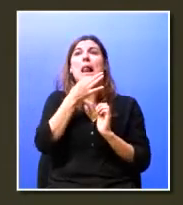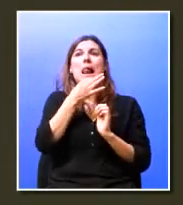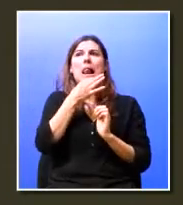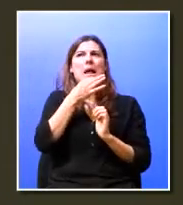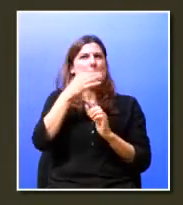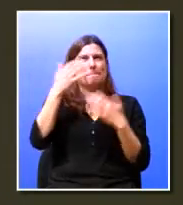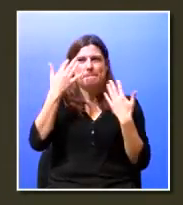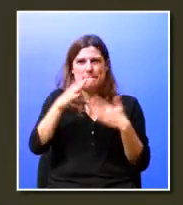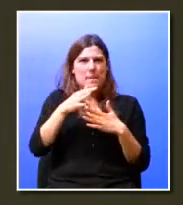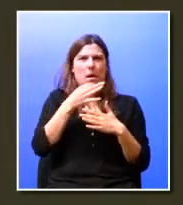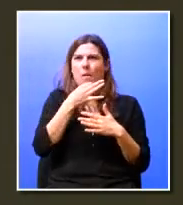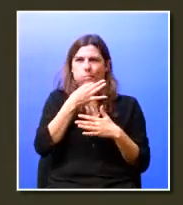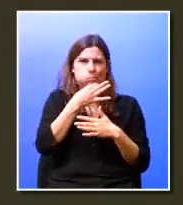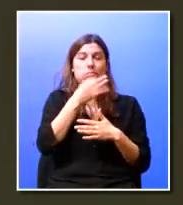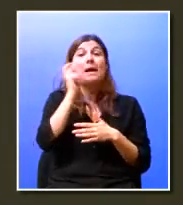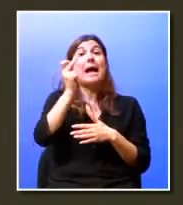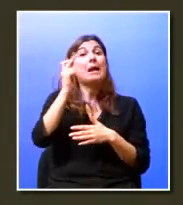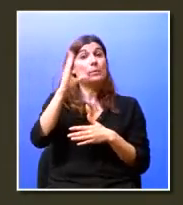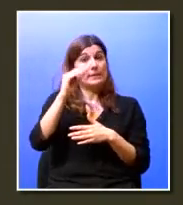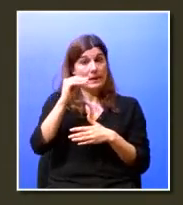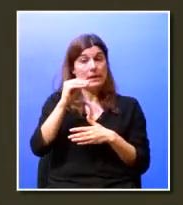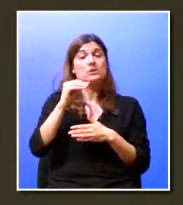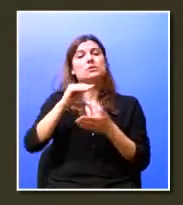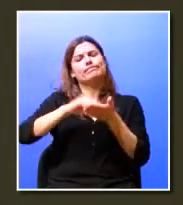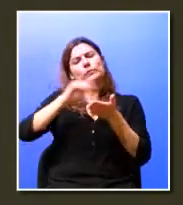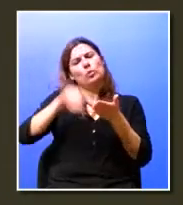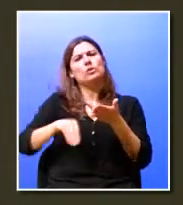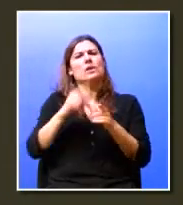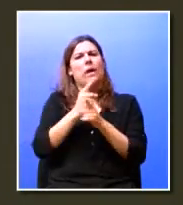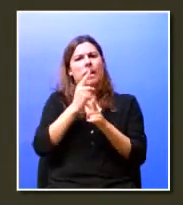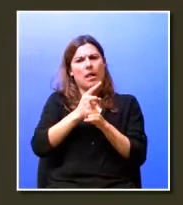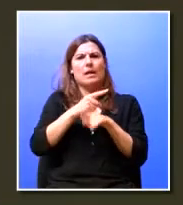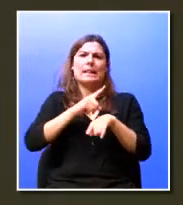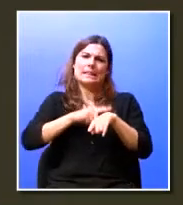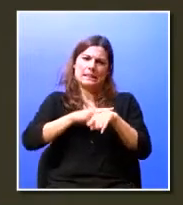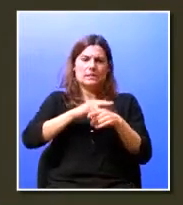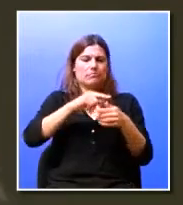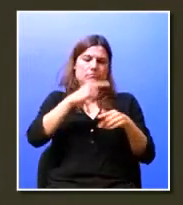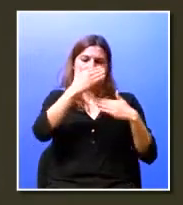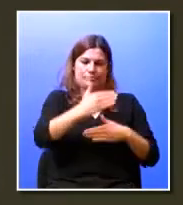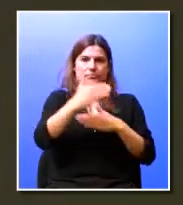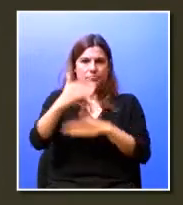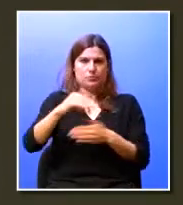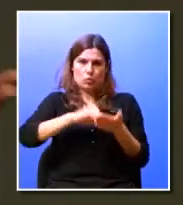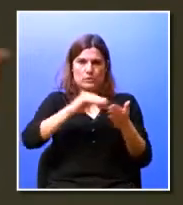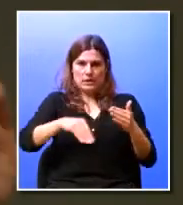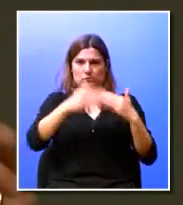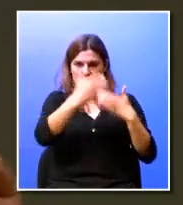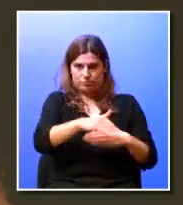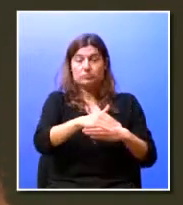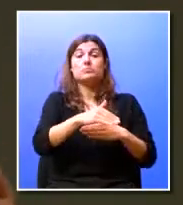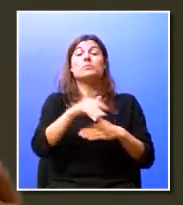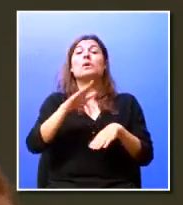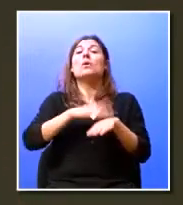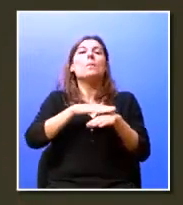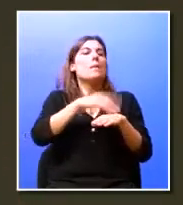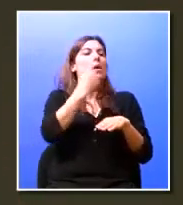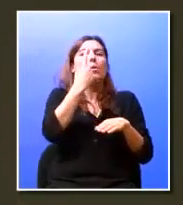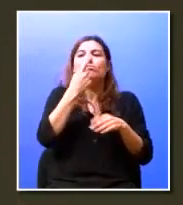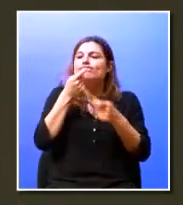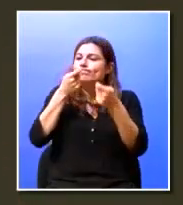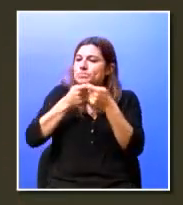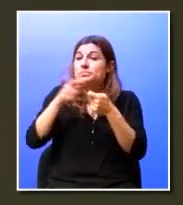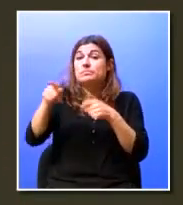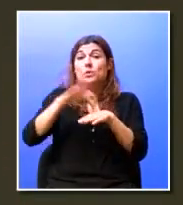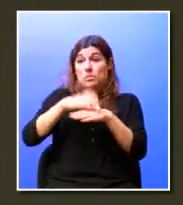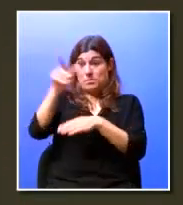esteve 10 anos connosco em regime de contrato a termo, porque não havia moldura contratual para, durante